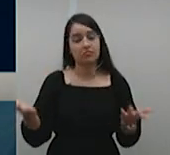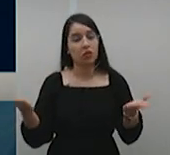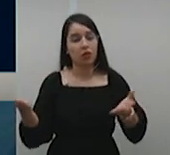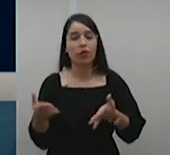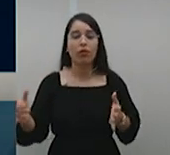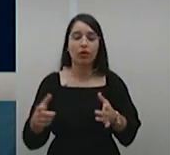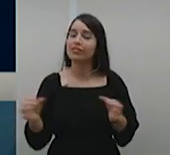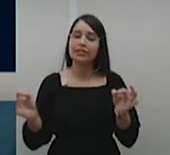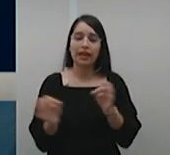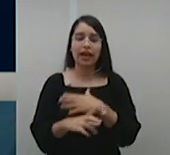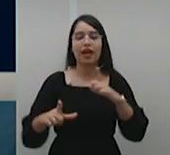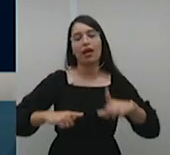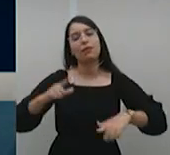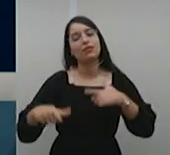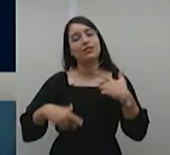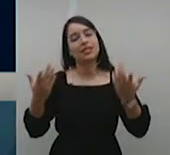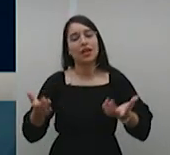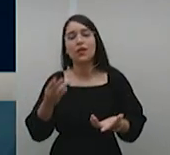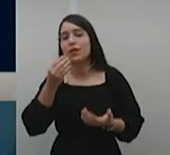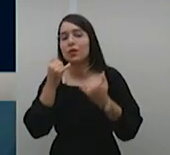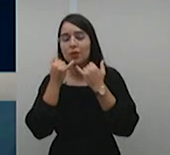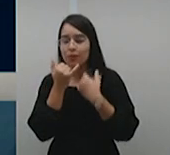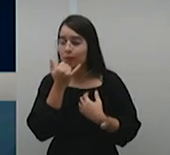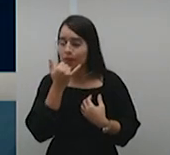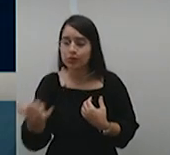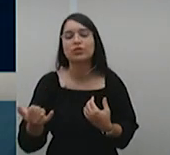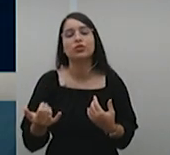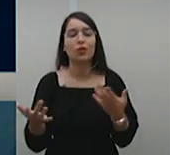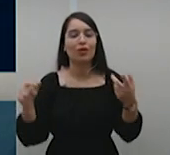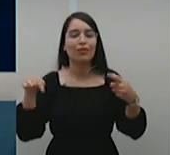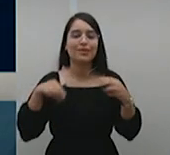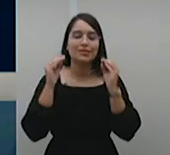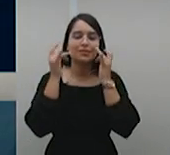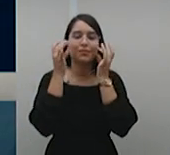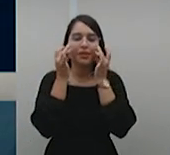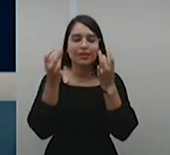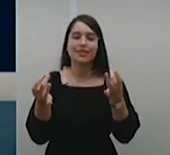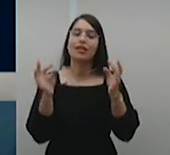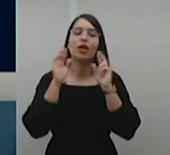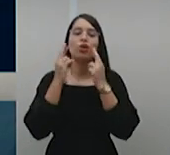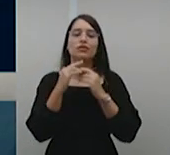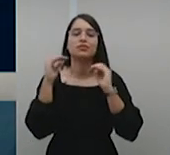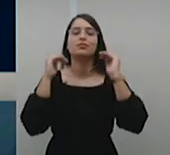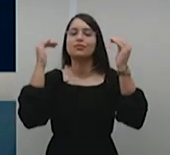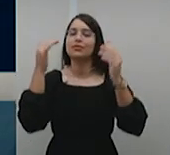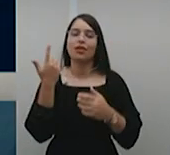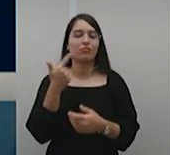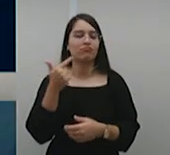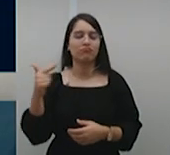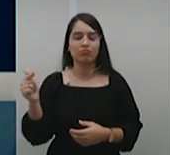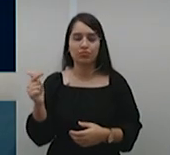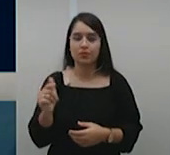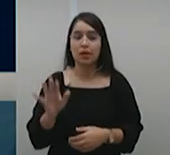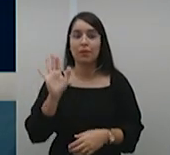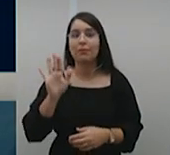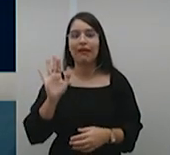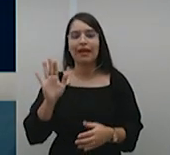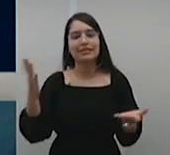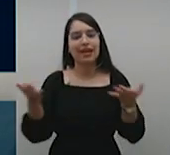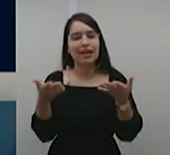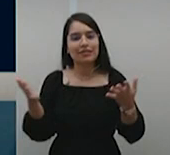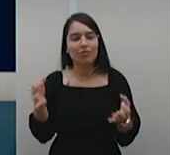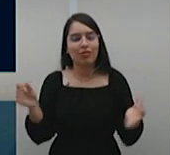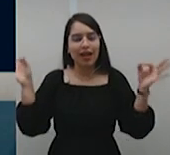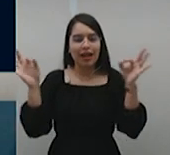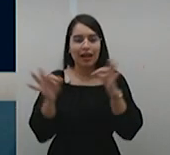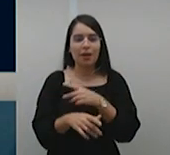por não estar presencialmente. Nós chegamos hoje ao encerramento de mais um semestre de Forense